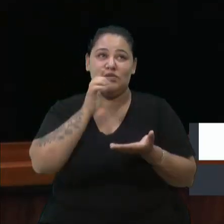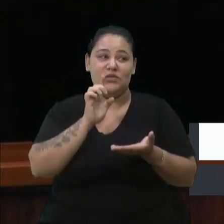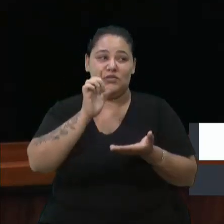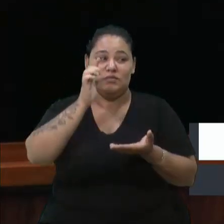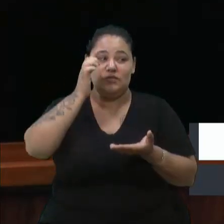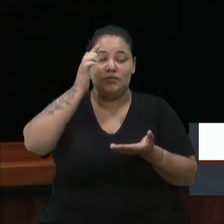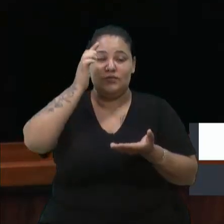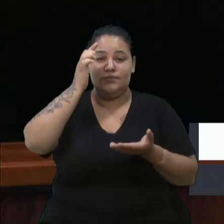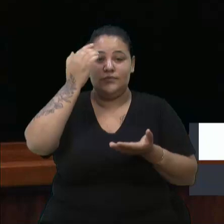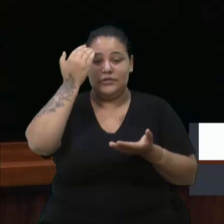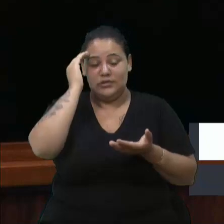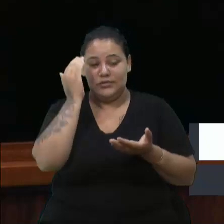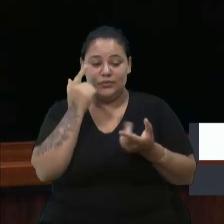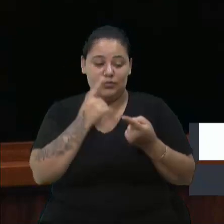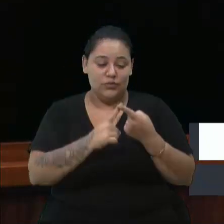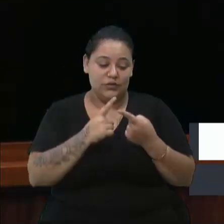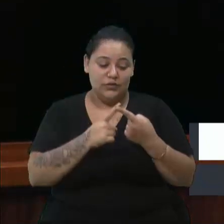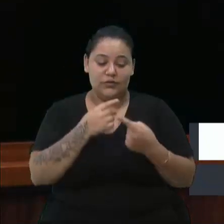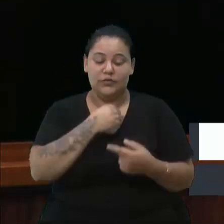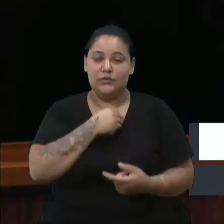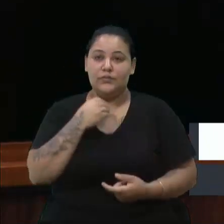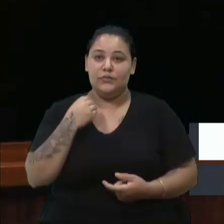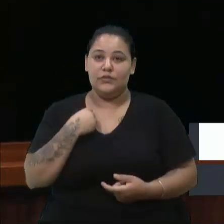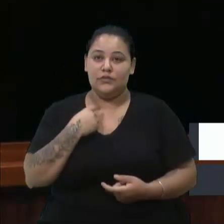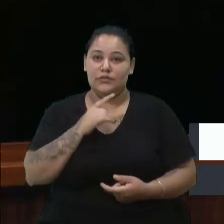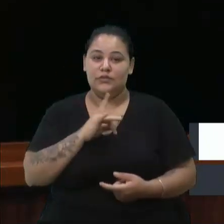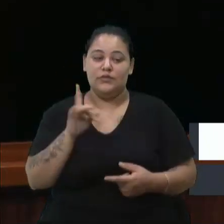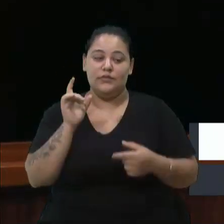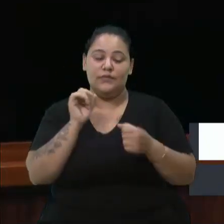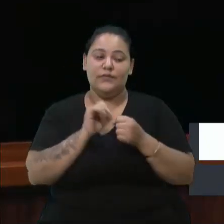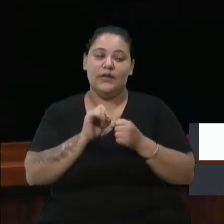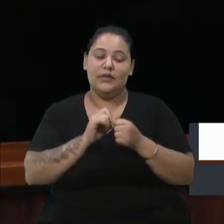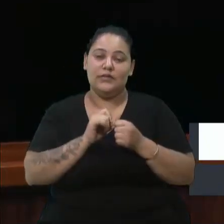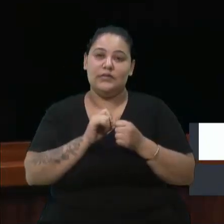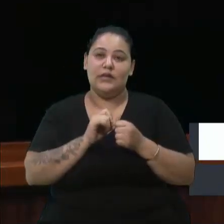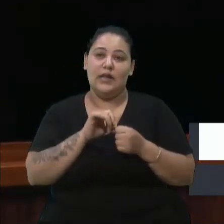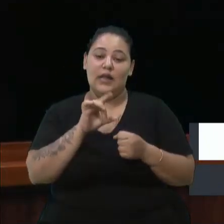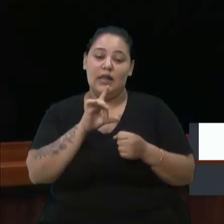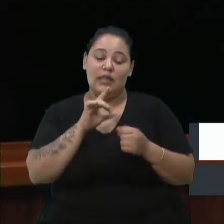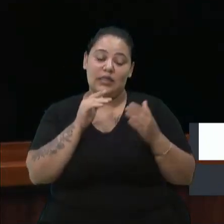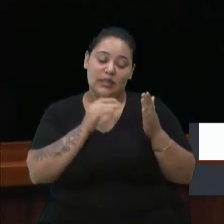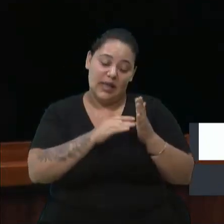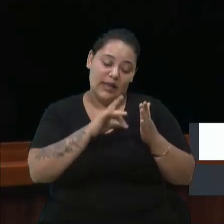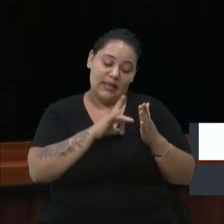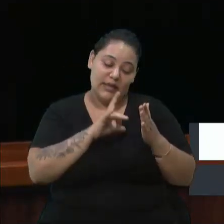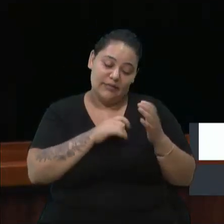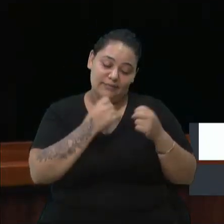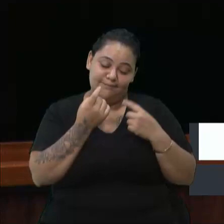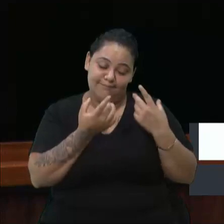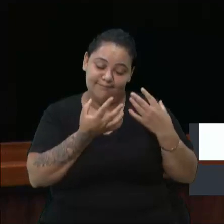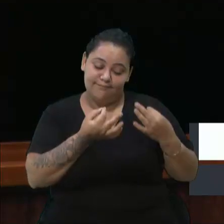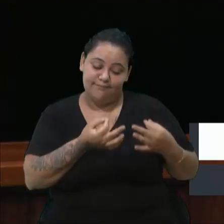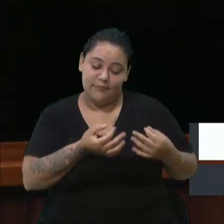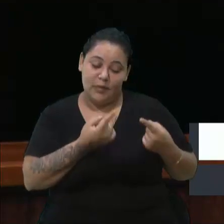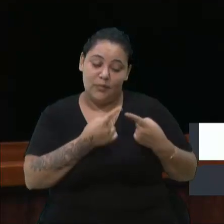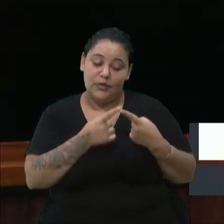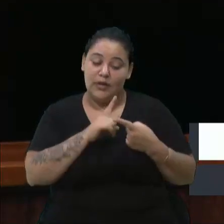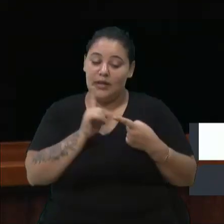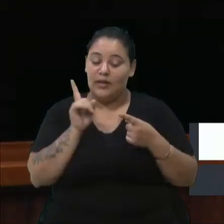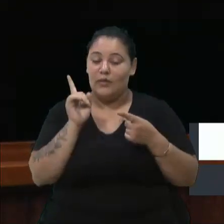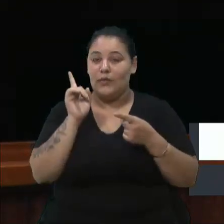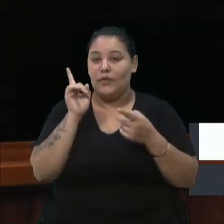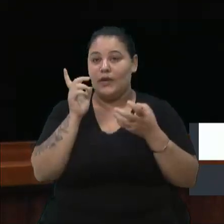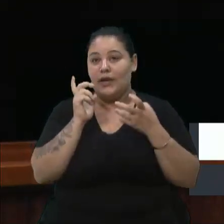médicos não fazem. Até se chegou a algumas ponderações, mas enfim, por que eles não querem fazer o concurso e